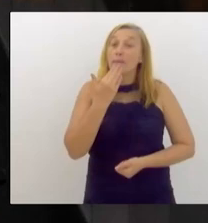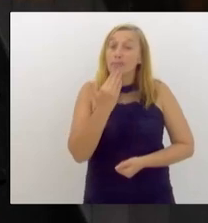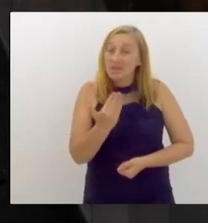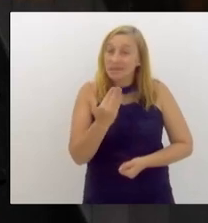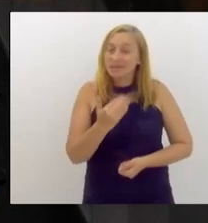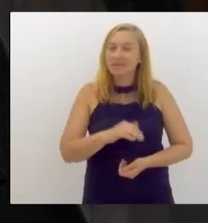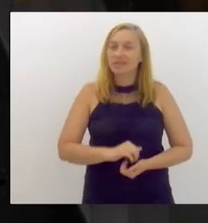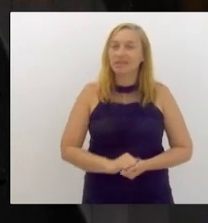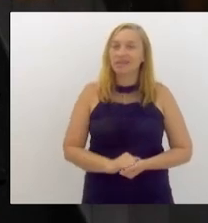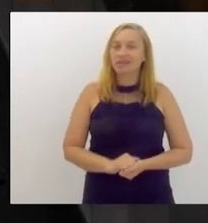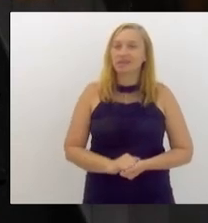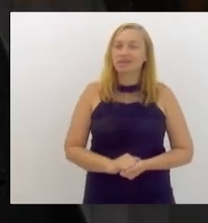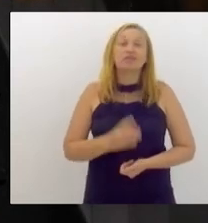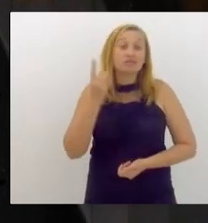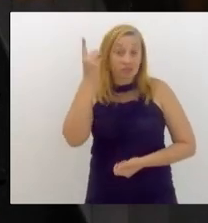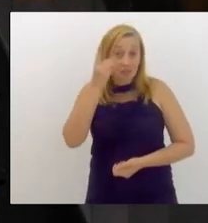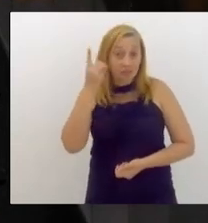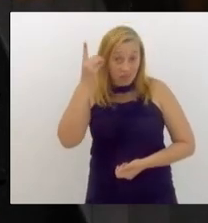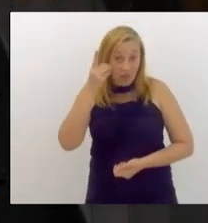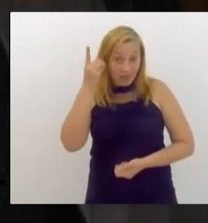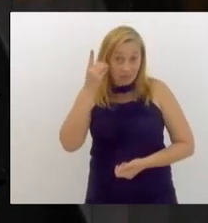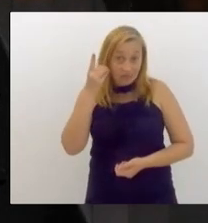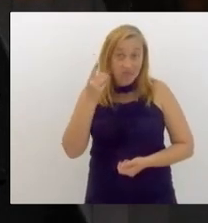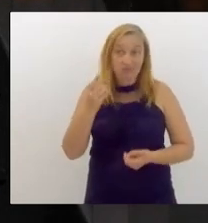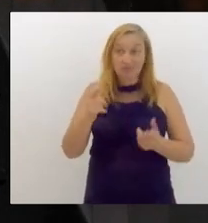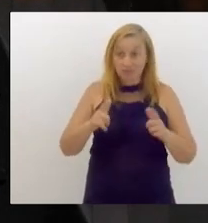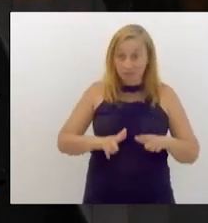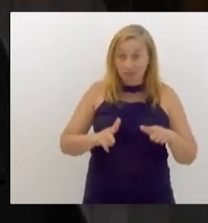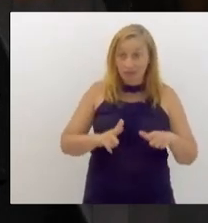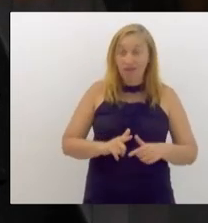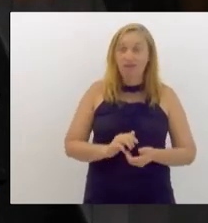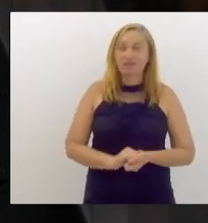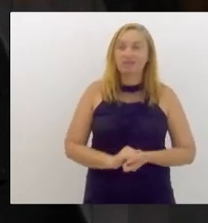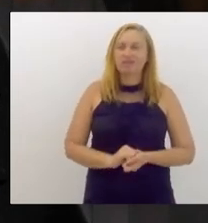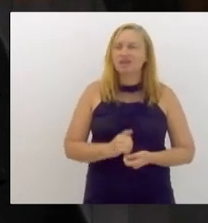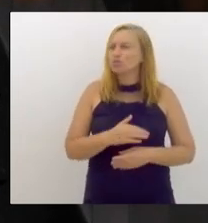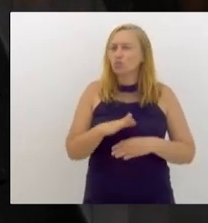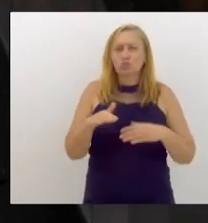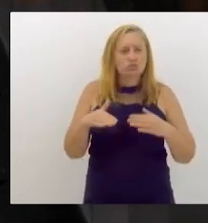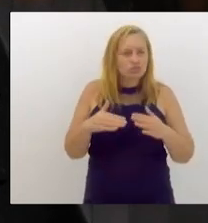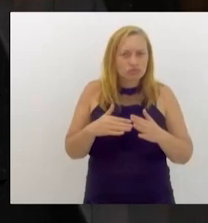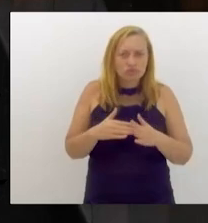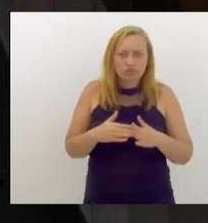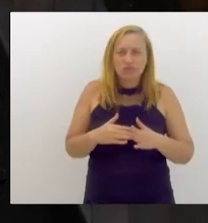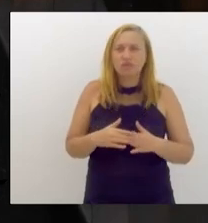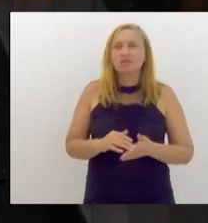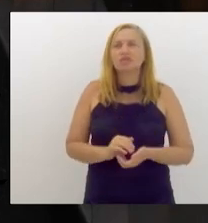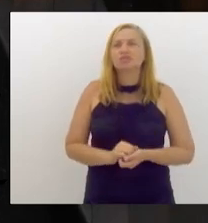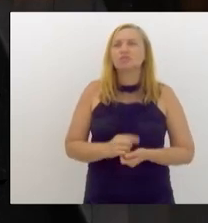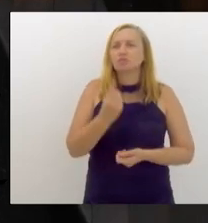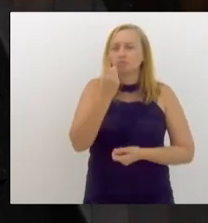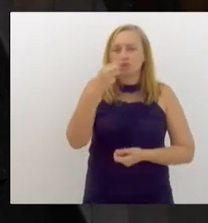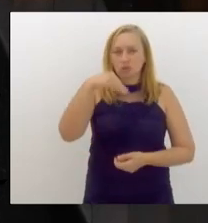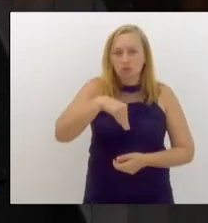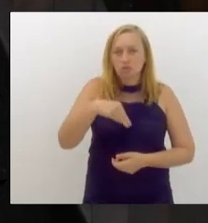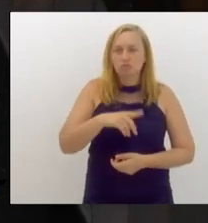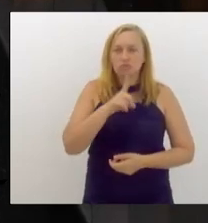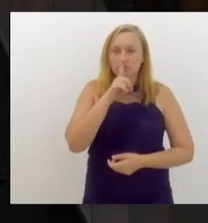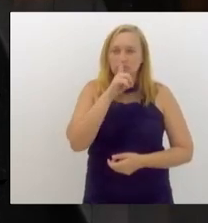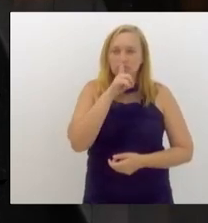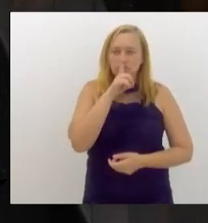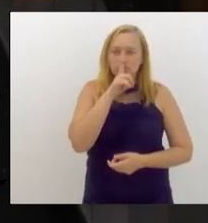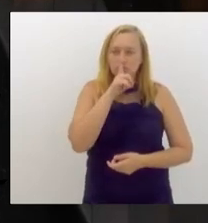aos deputados aqui presentes, à plateia, um minuto de silêncio